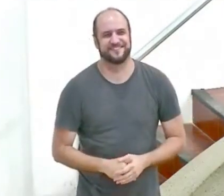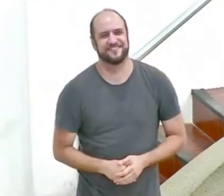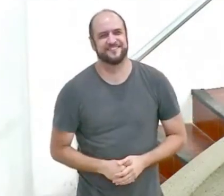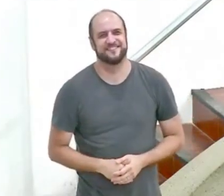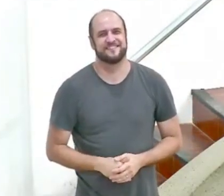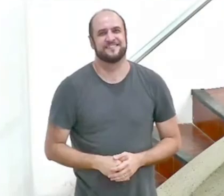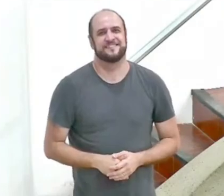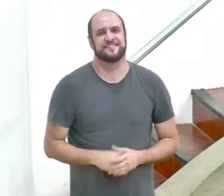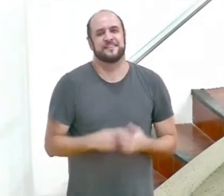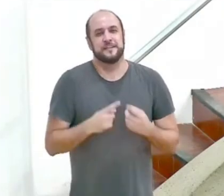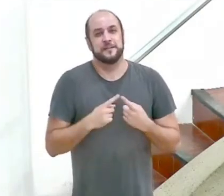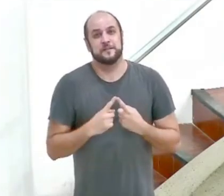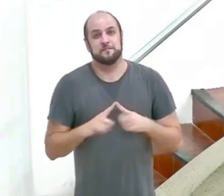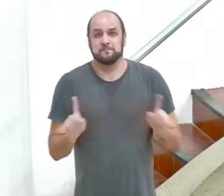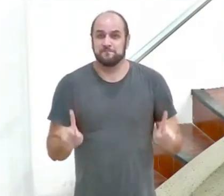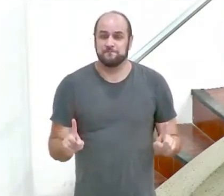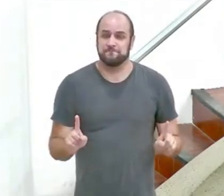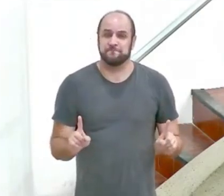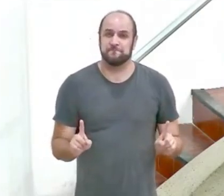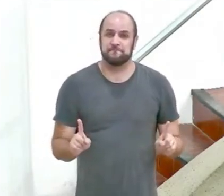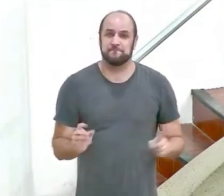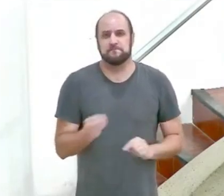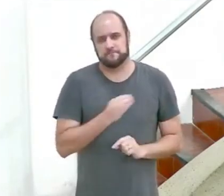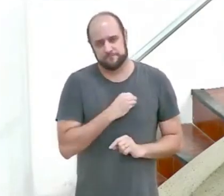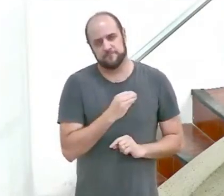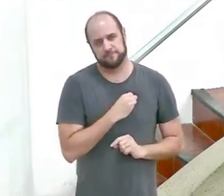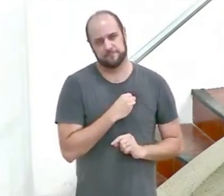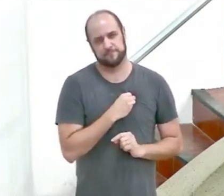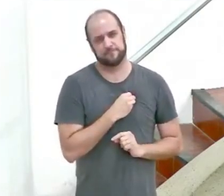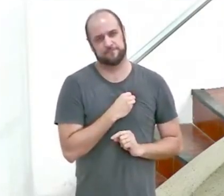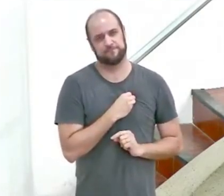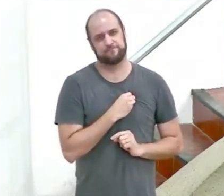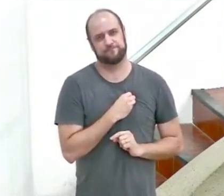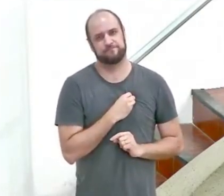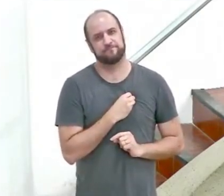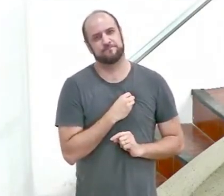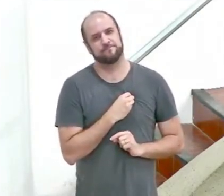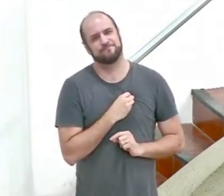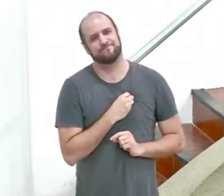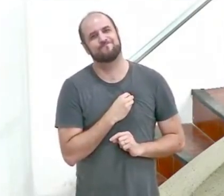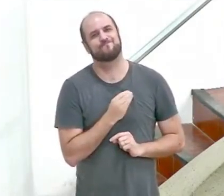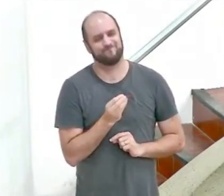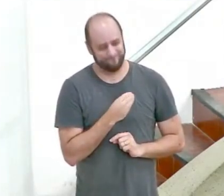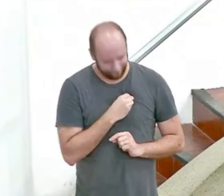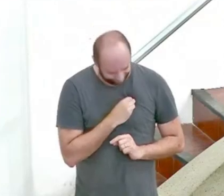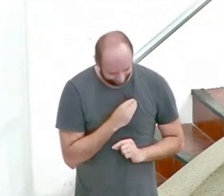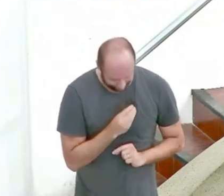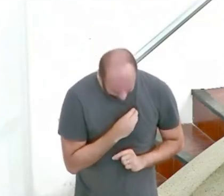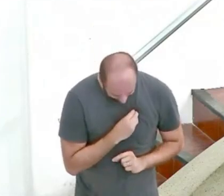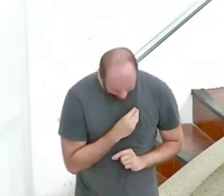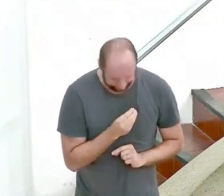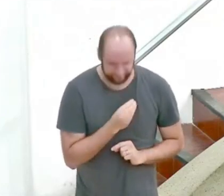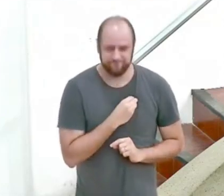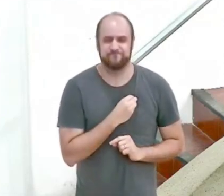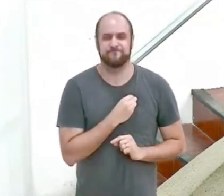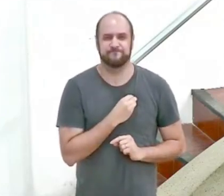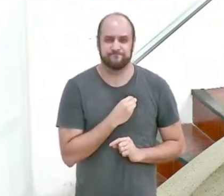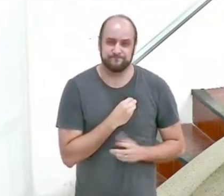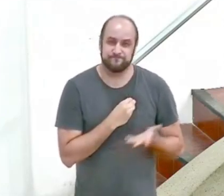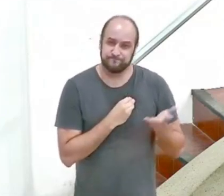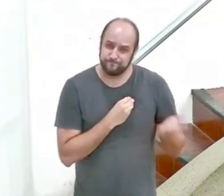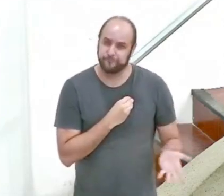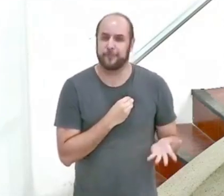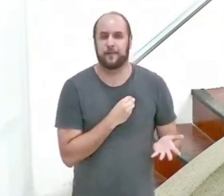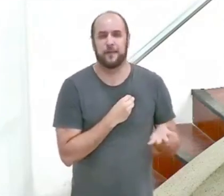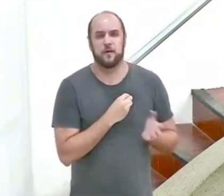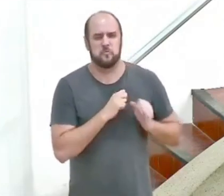No entanto, o pecado, o pecado, é justamente a